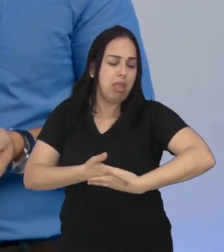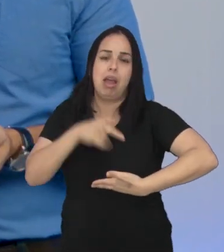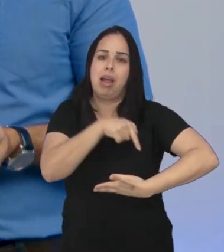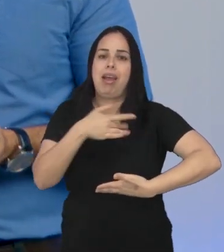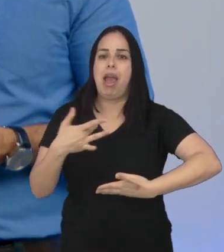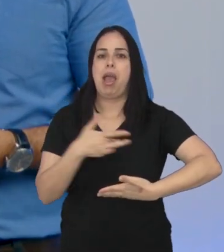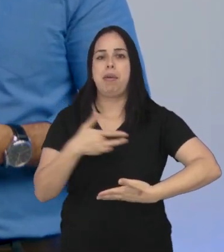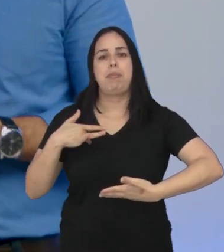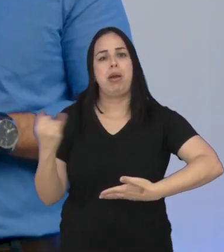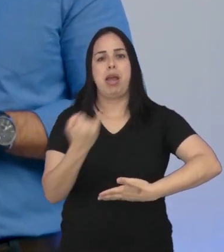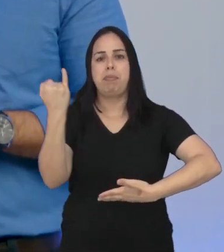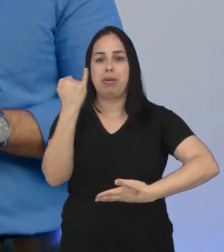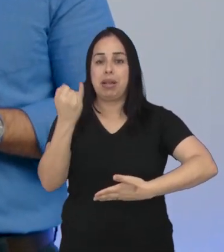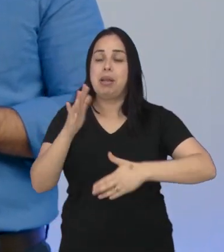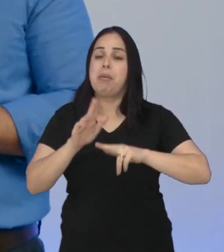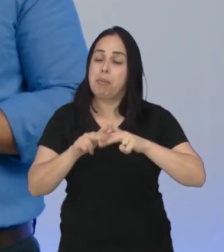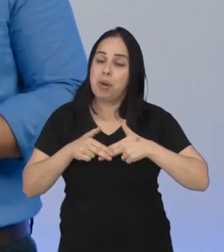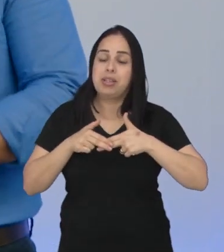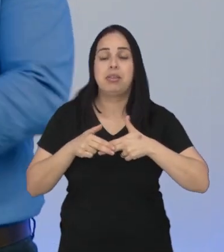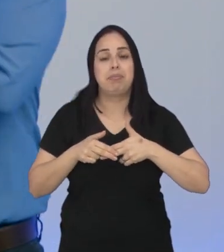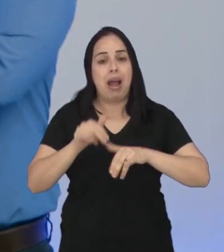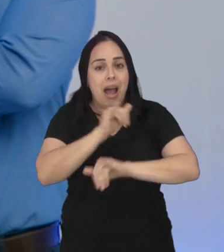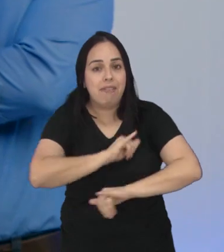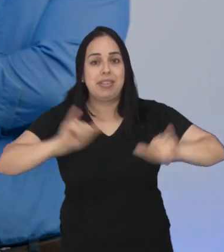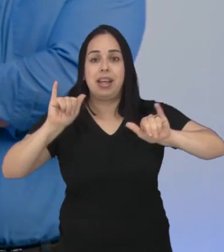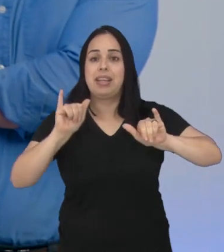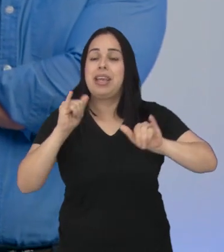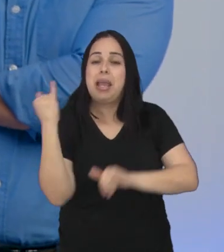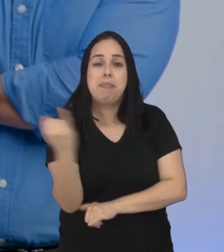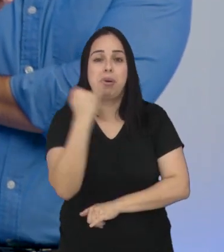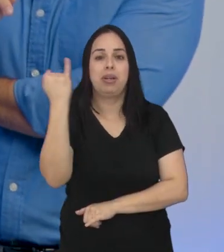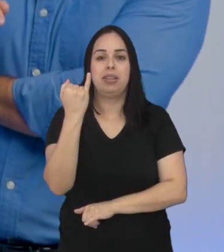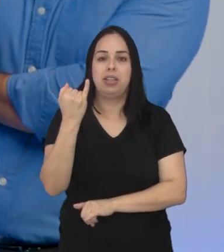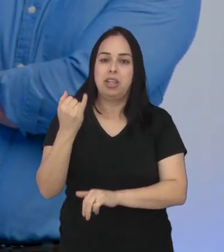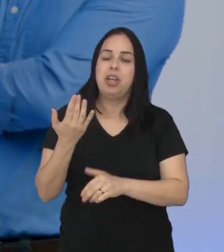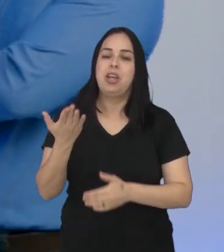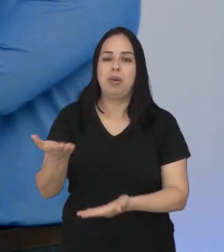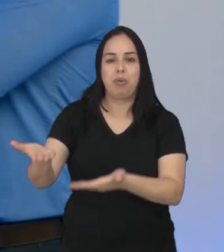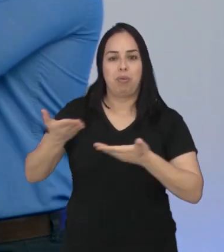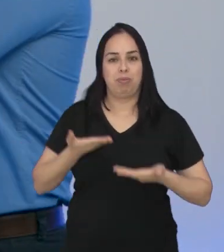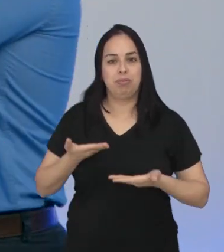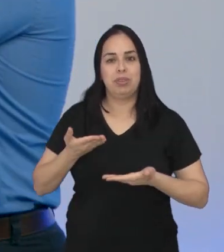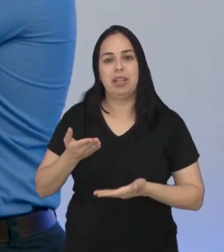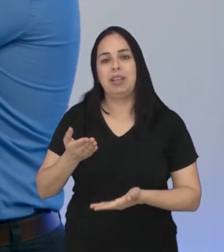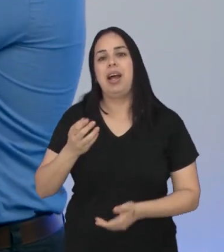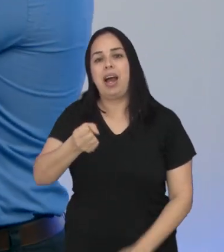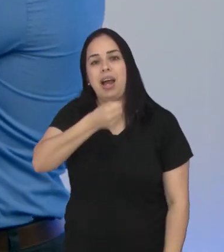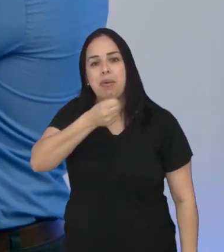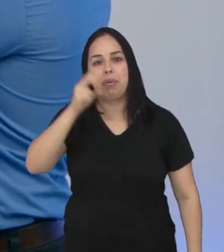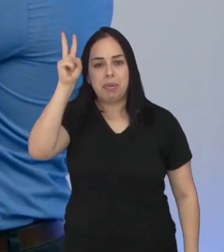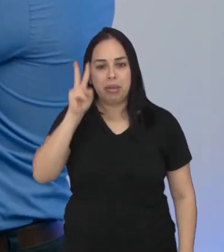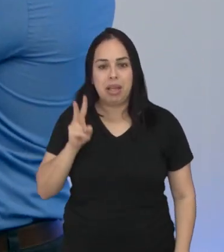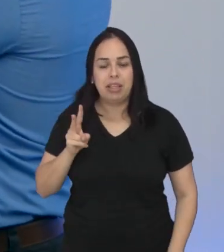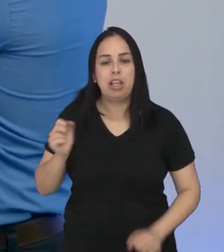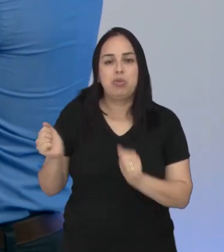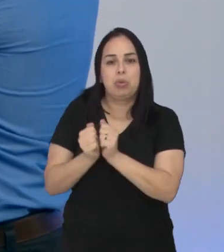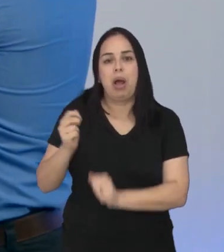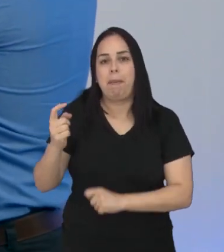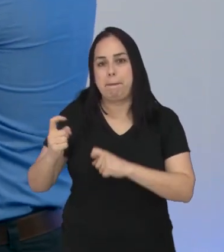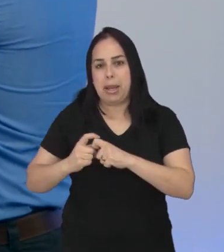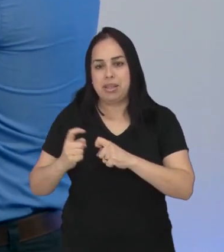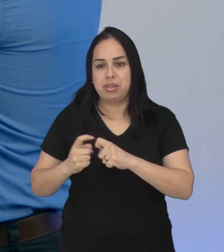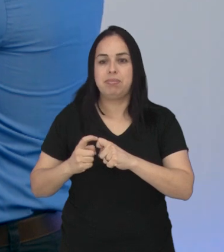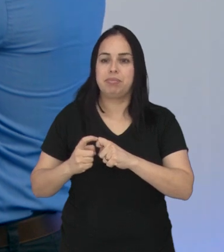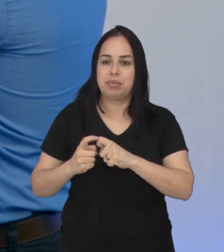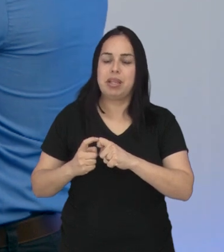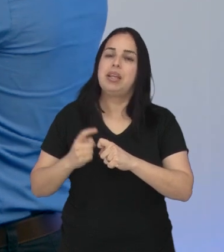primeiros meses de vida é fundamental para o bebê e para reforçar a importância desses exames eu chamo agora a repórter Vanessa Nascimento que está ao lado de uma